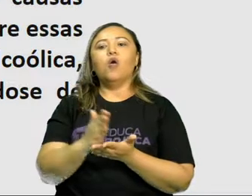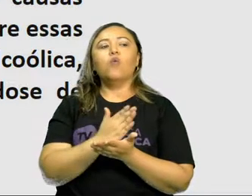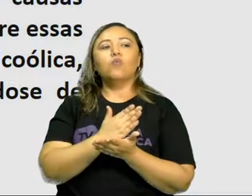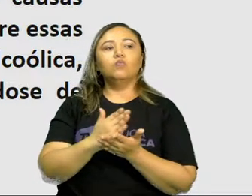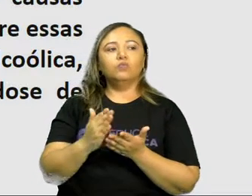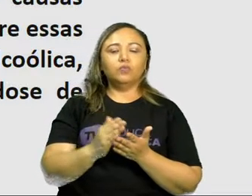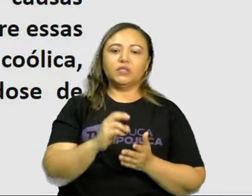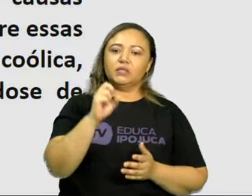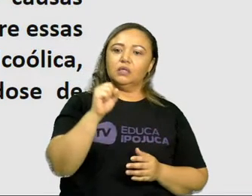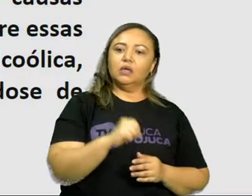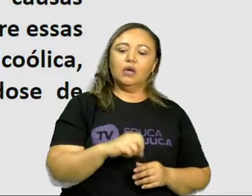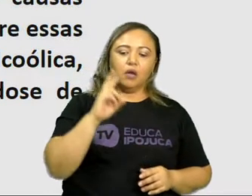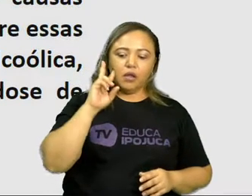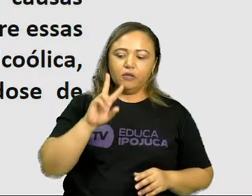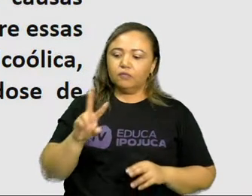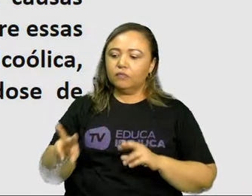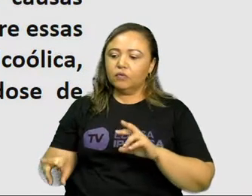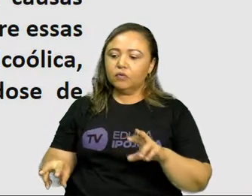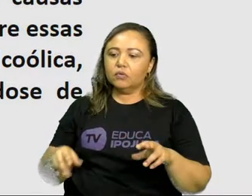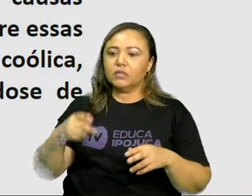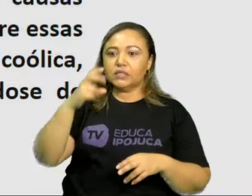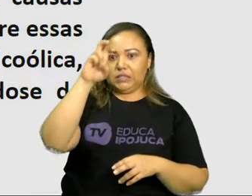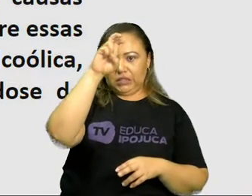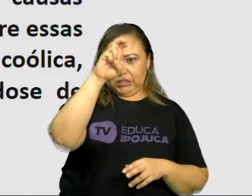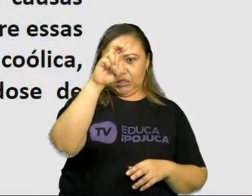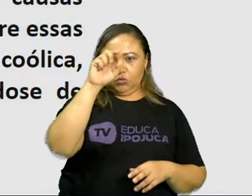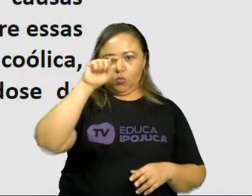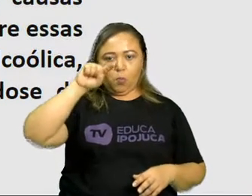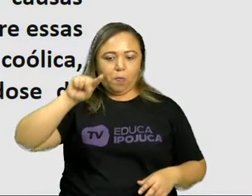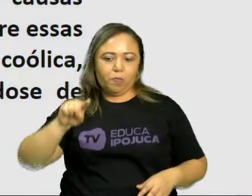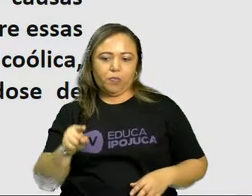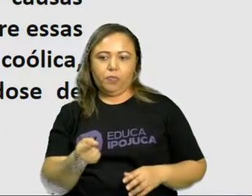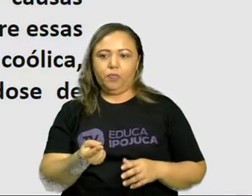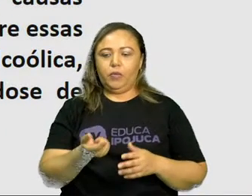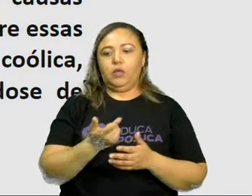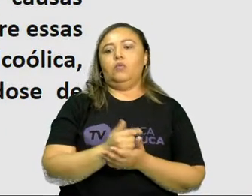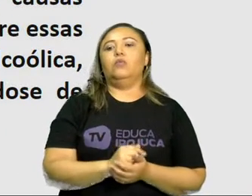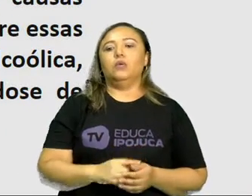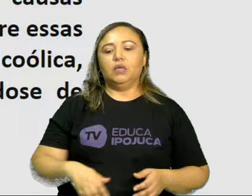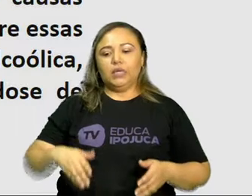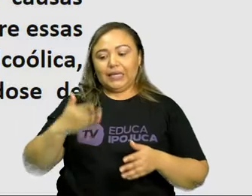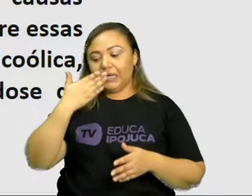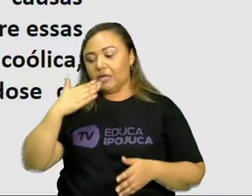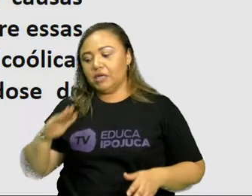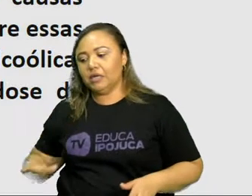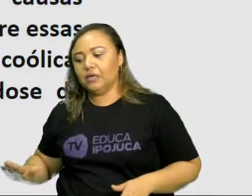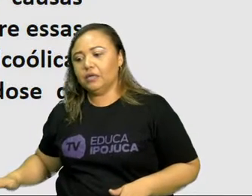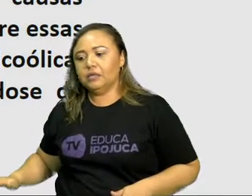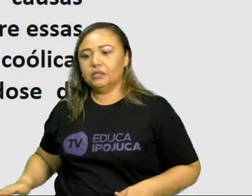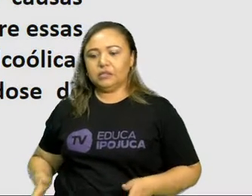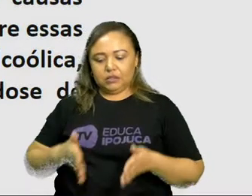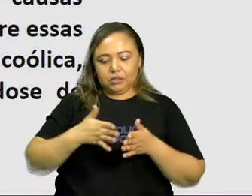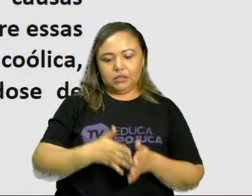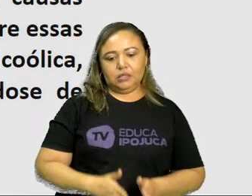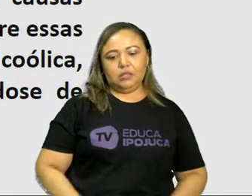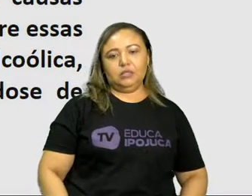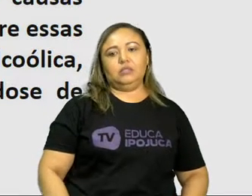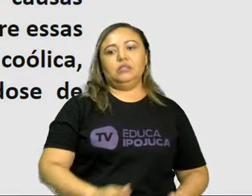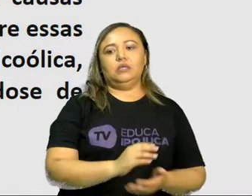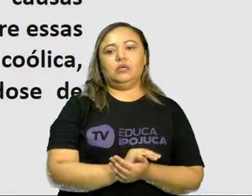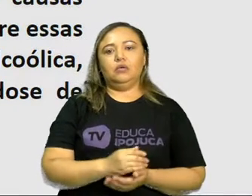quase 5 mil crianças nascidas entre 1945 e 1984,